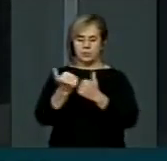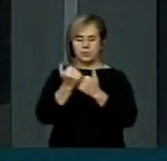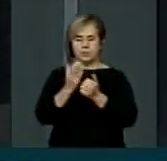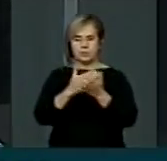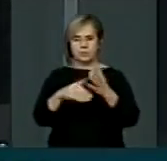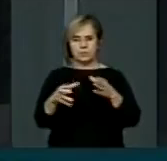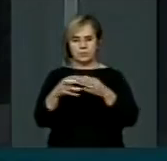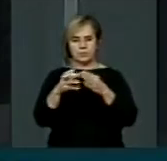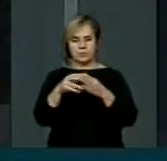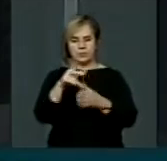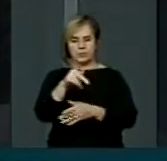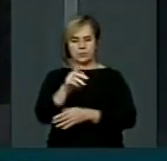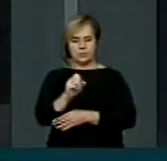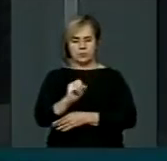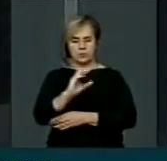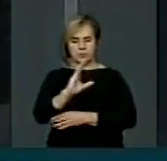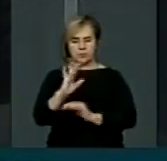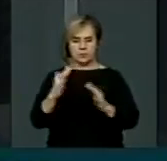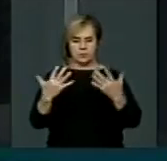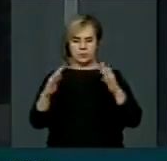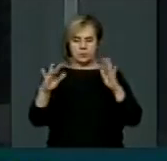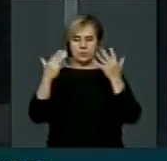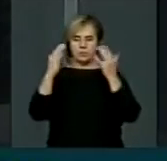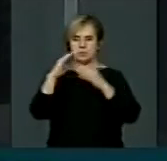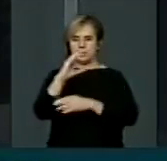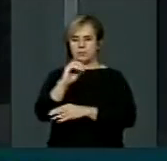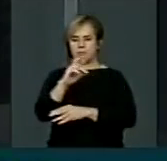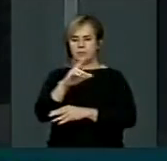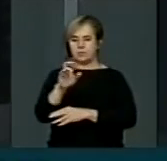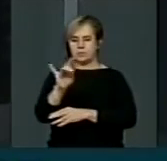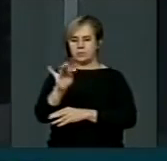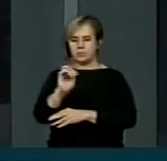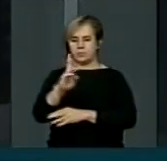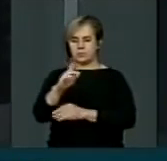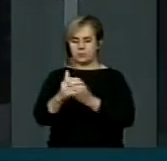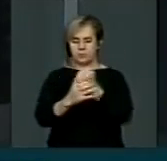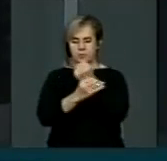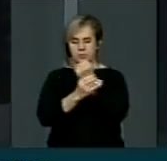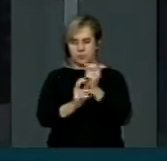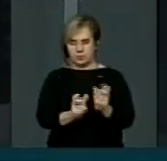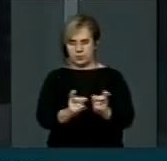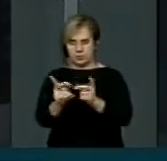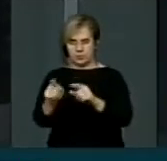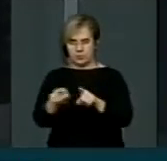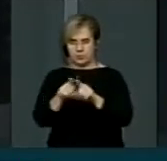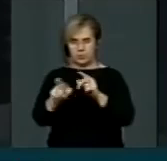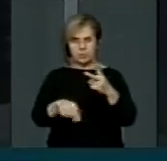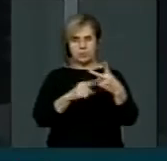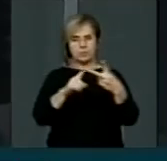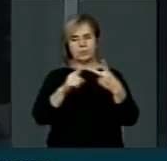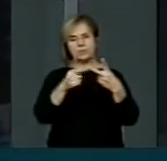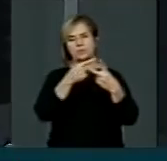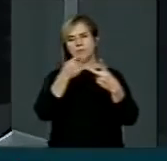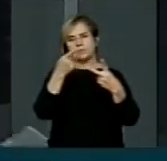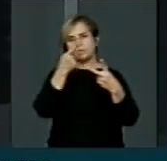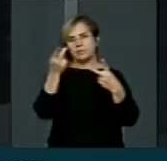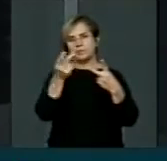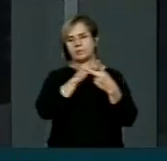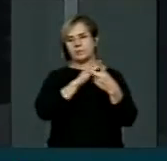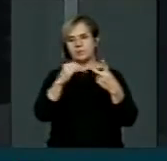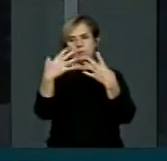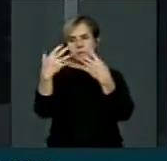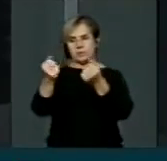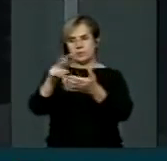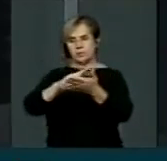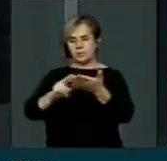toda a bancada do PSC, em homenagem aos corretores de seguros. Outro pronunciamento, senhor presidente, que eu quero aqui também dar como